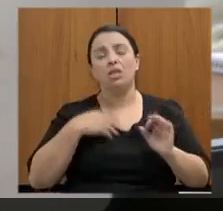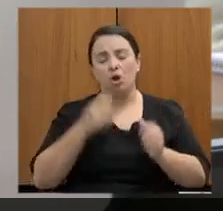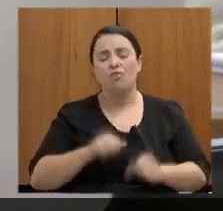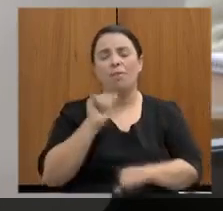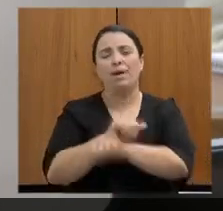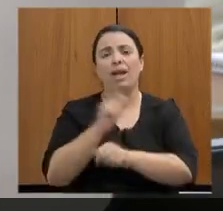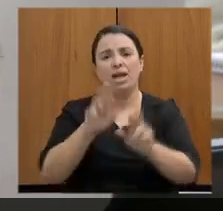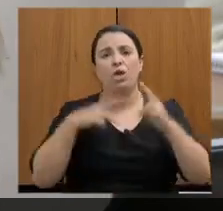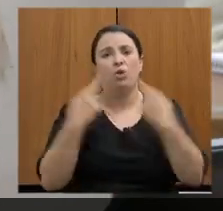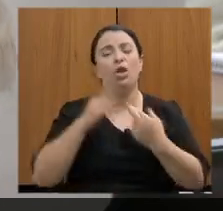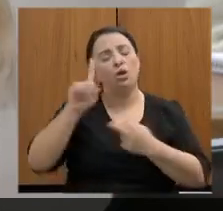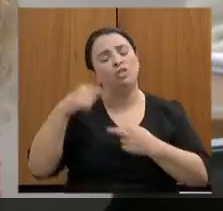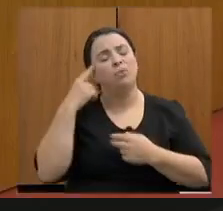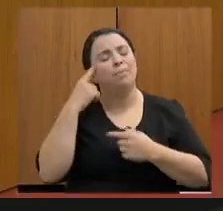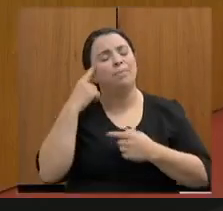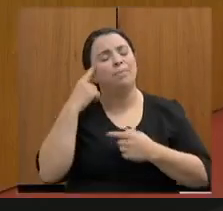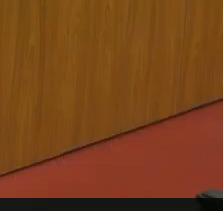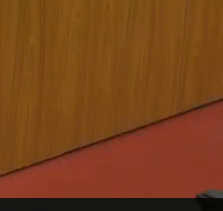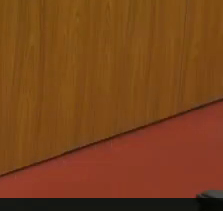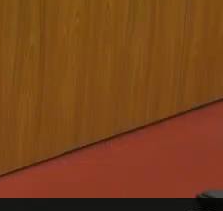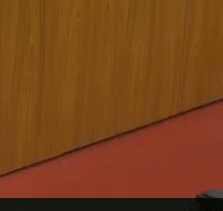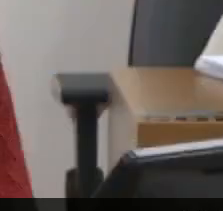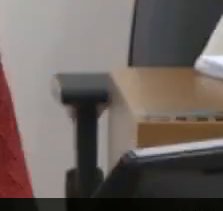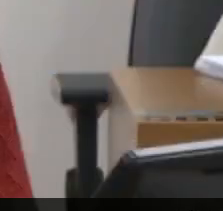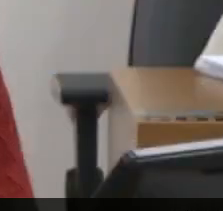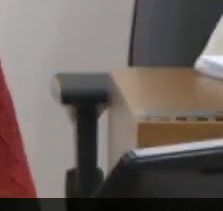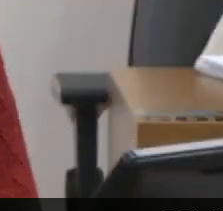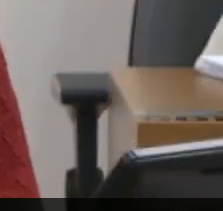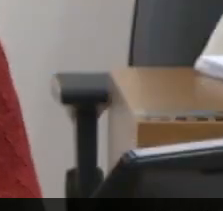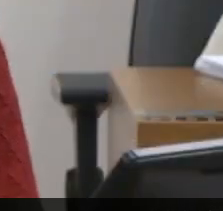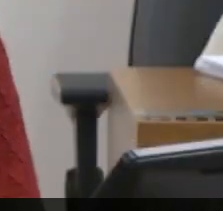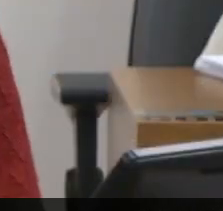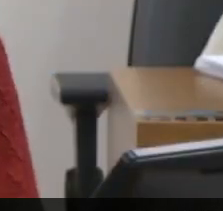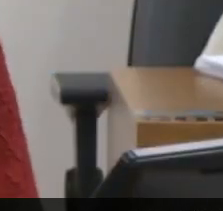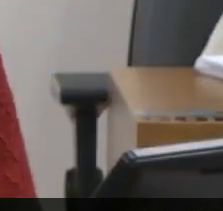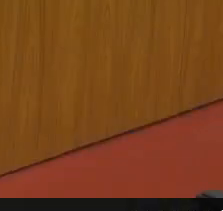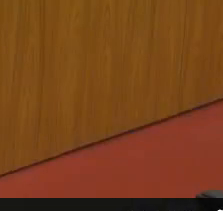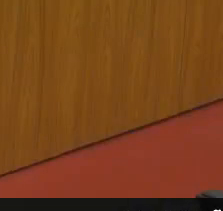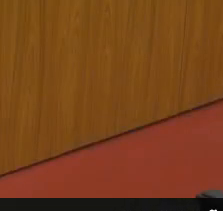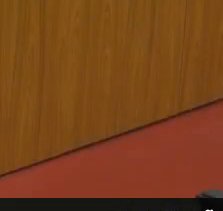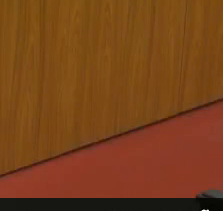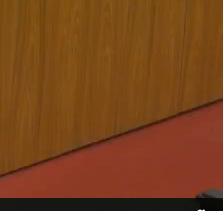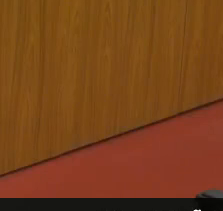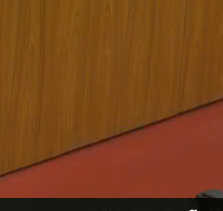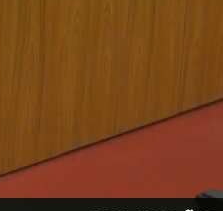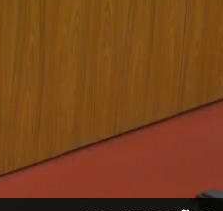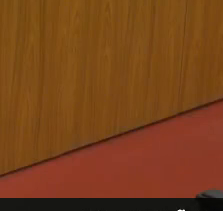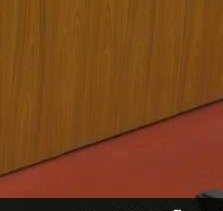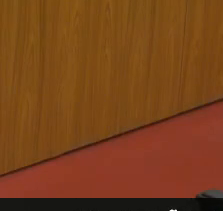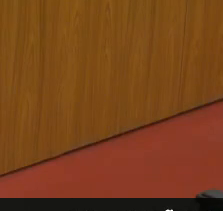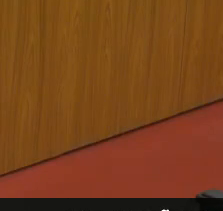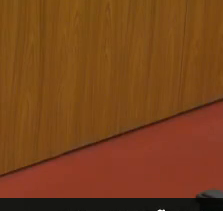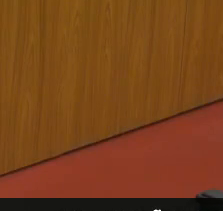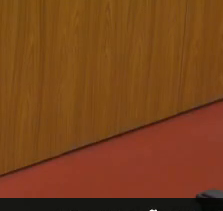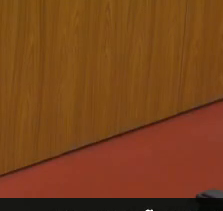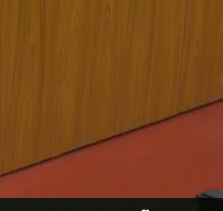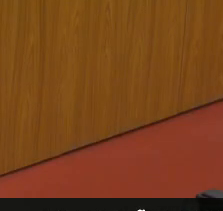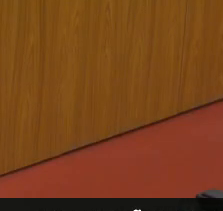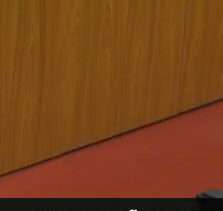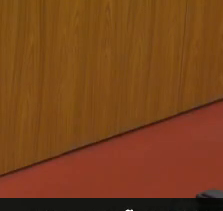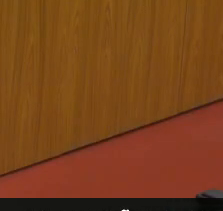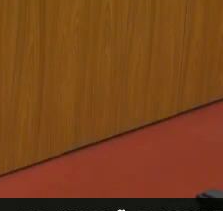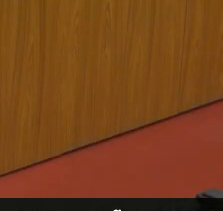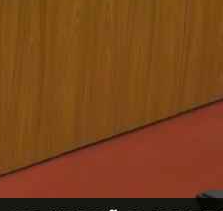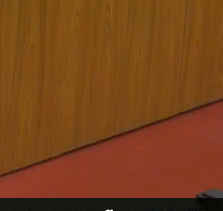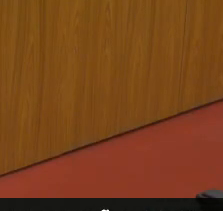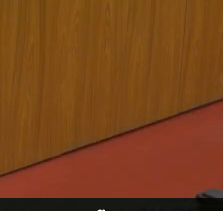dinâmico. Os trabalhos estão suspensos. A consulta, a minha única preocupação é a gente realmente poder ouvir os demais deputados